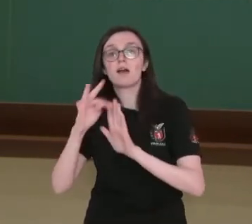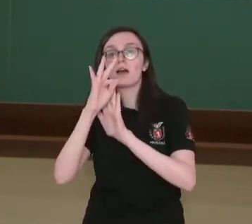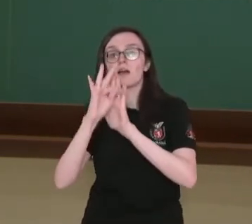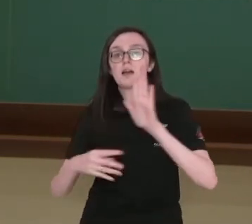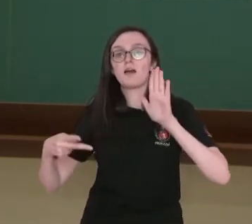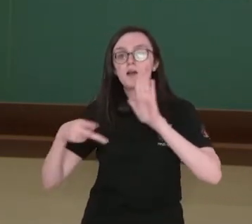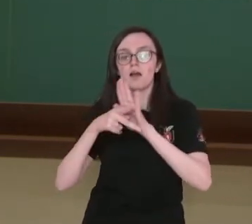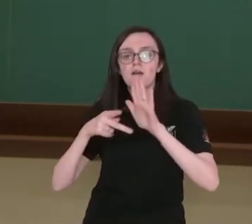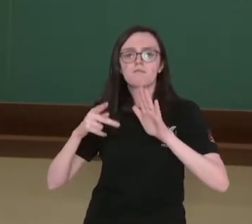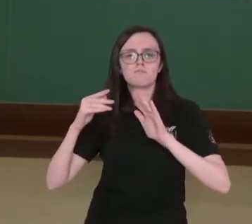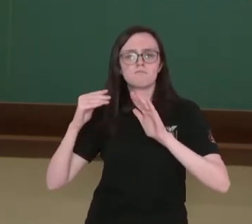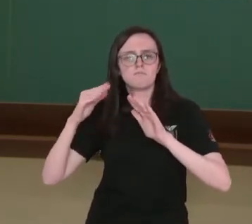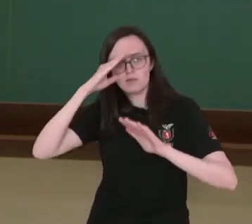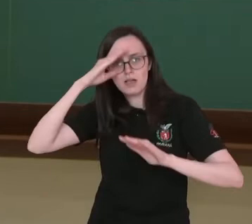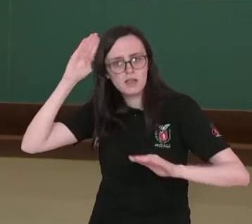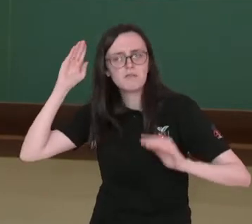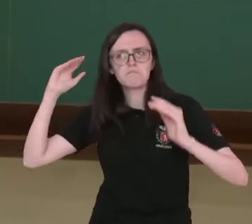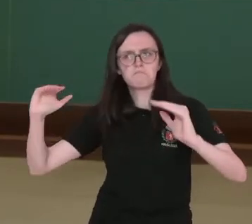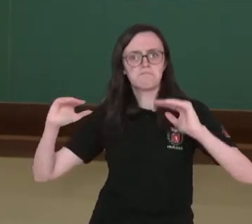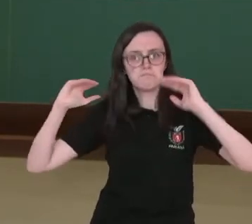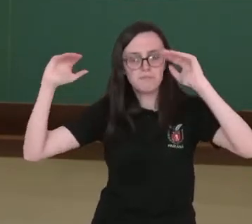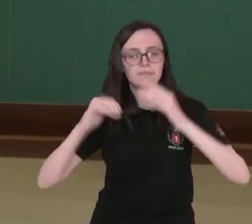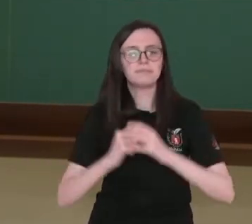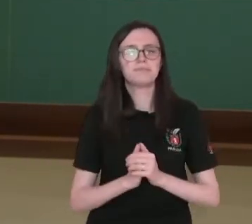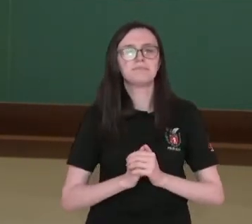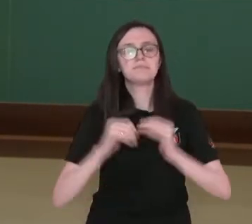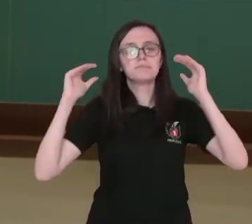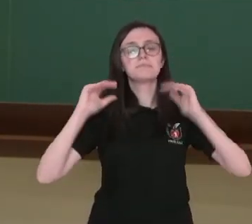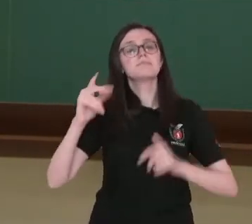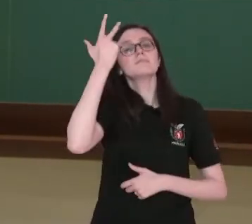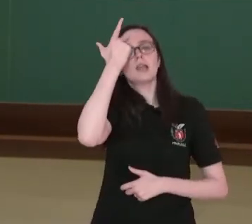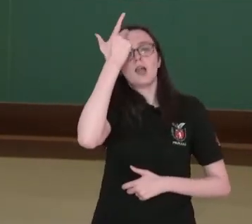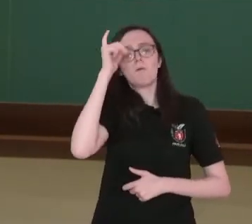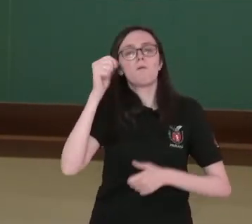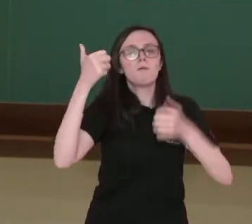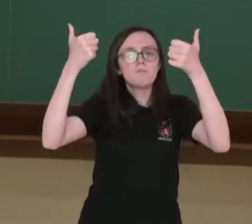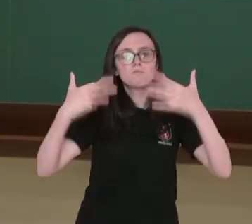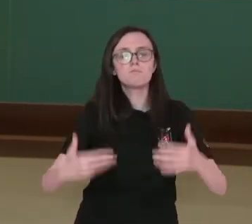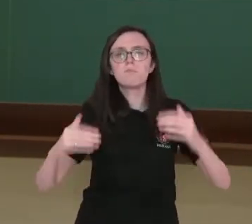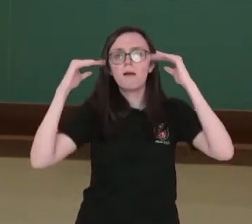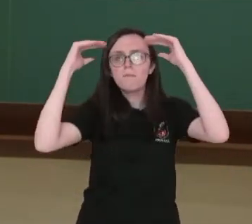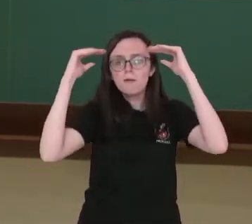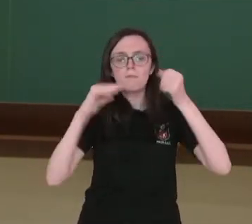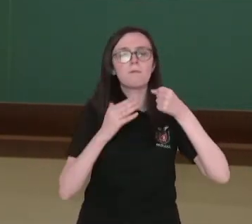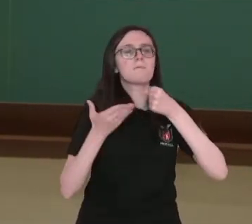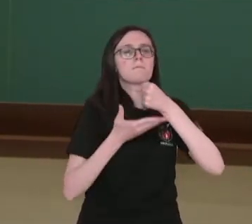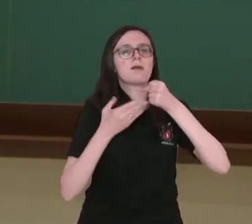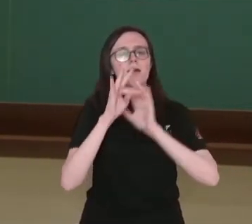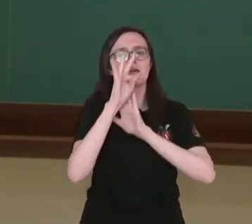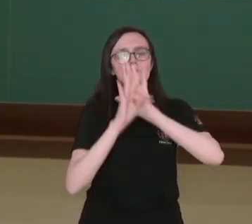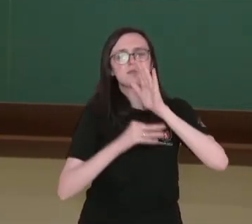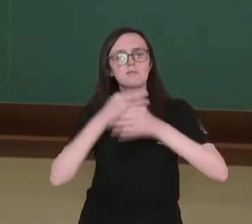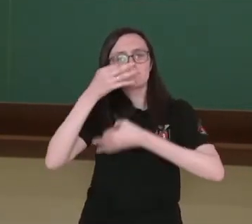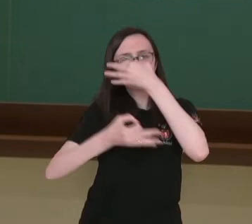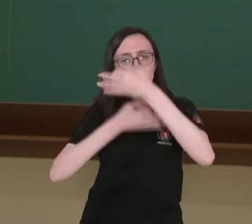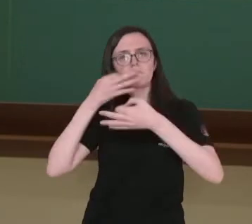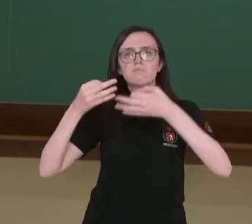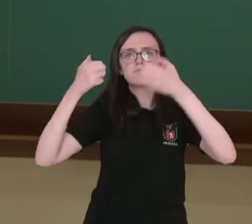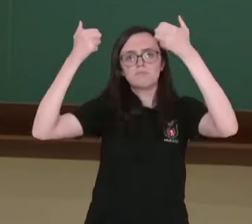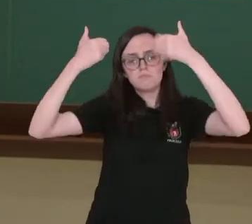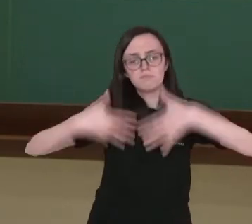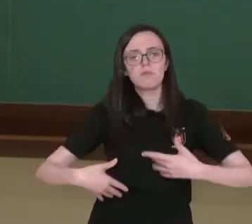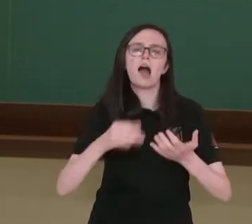dissertativo acadêmico. Normalmente apresenta a estrutura básica dos textos dissertativos. Então uma